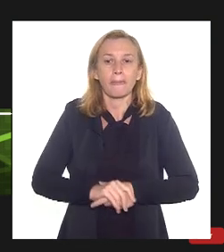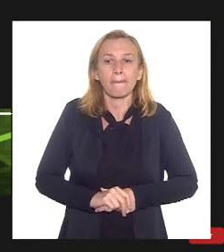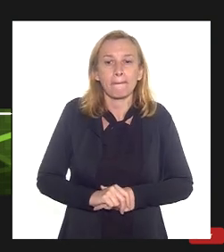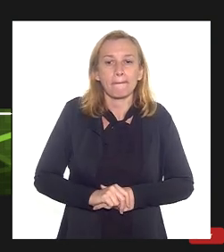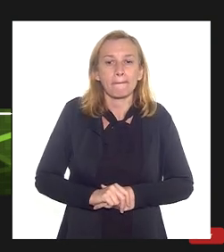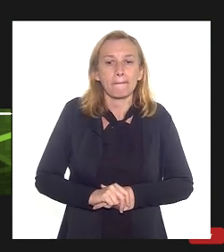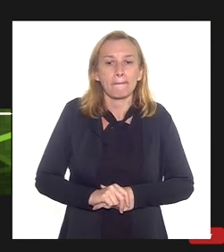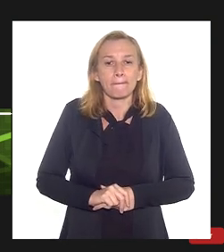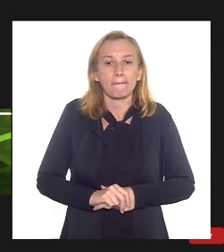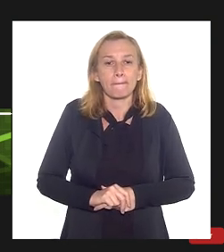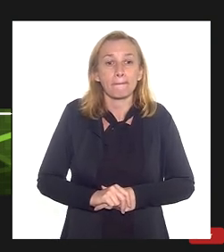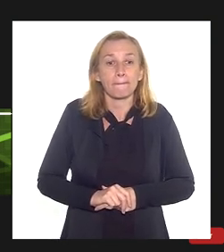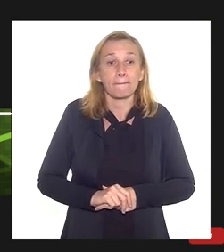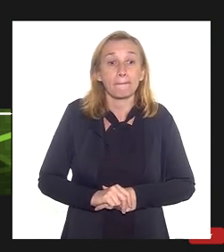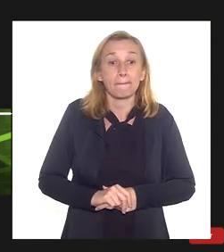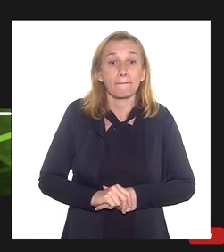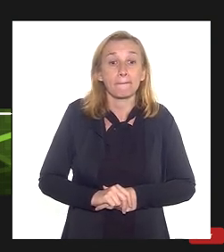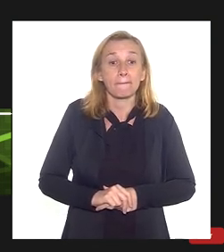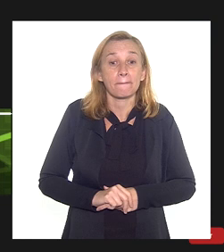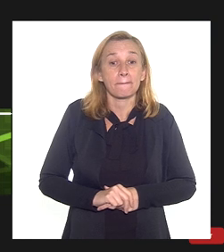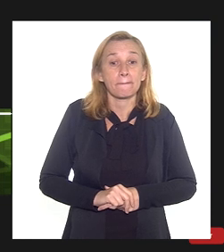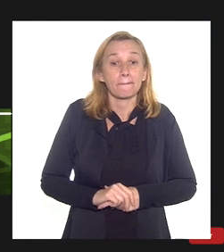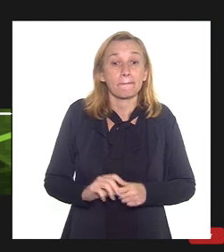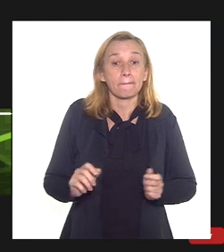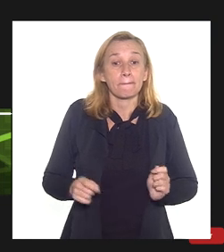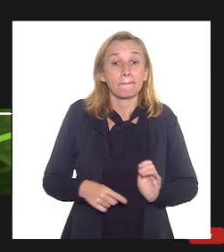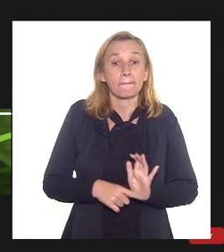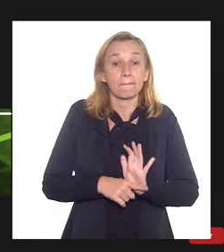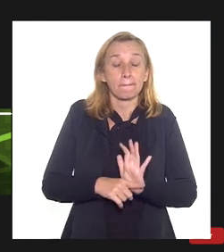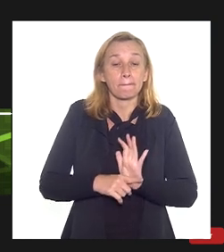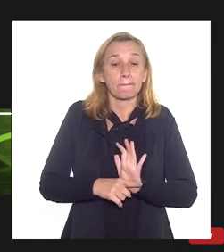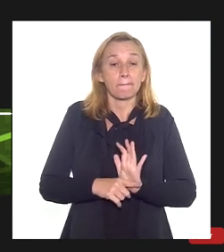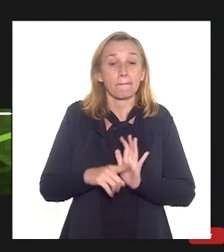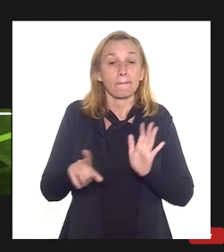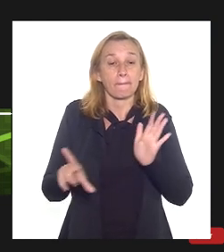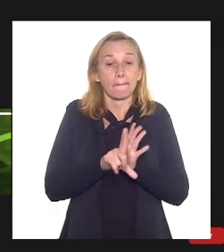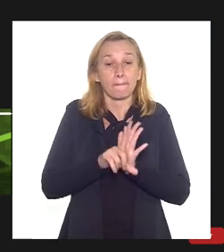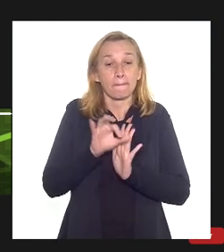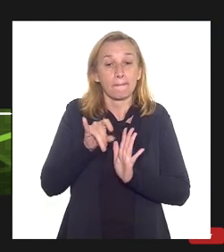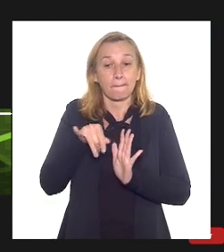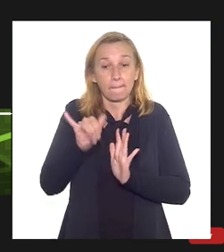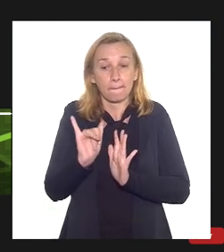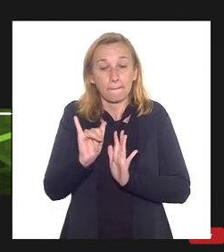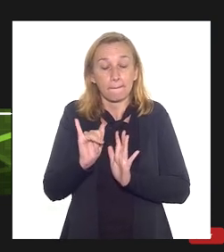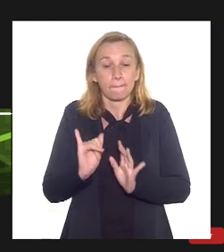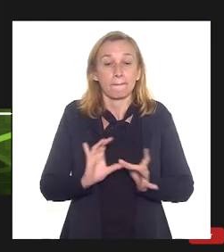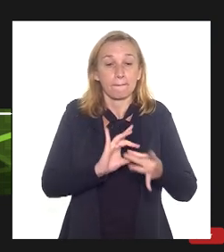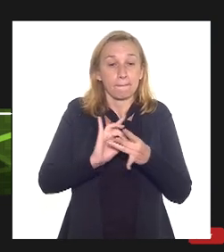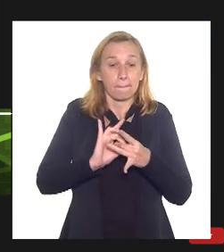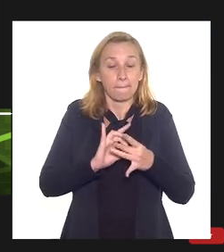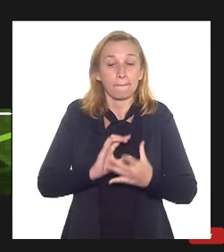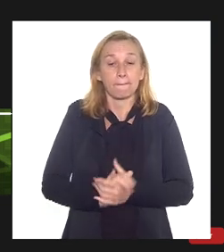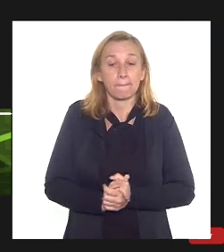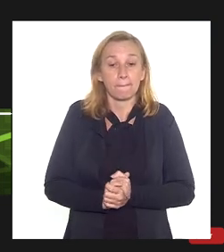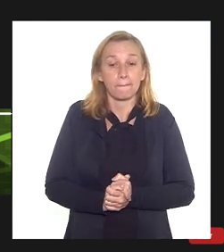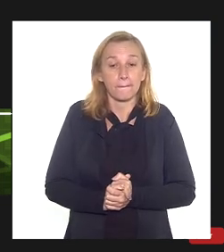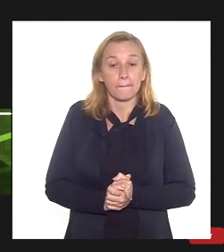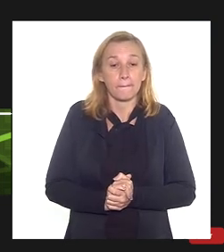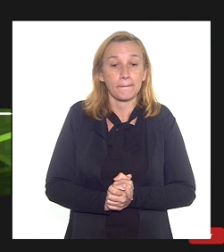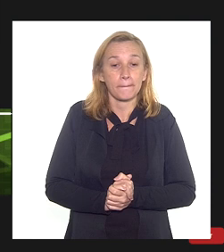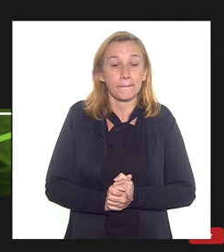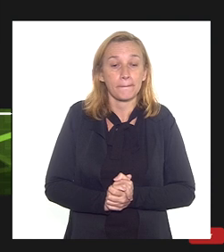de compensação como prevê a lei Candir de que a União faça esse